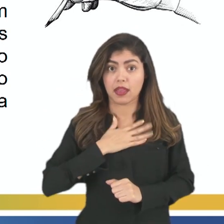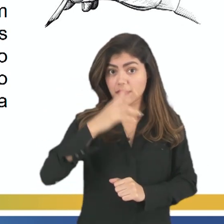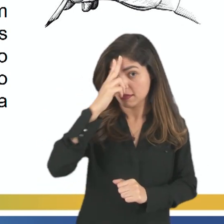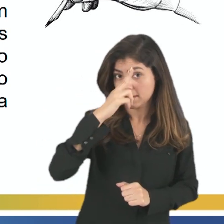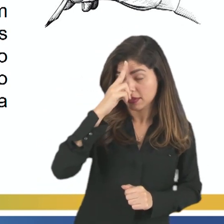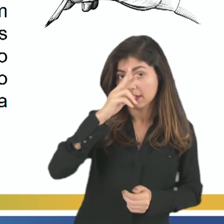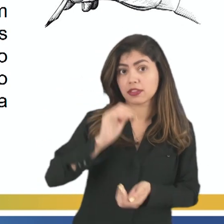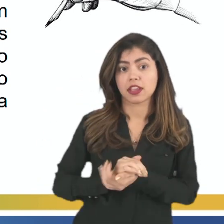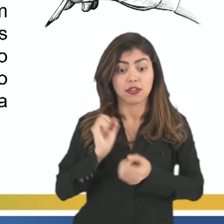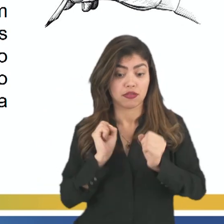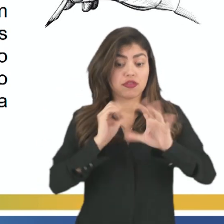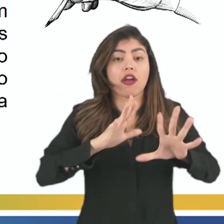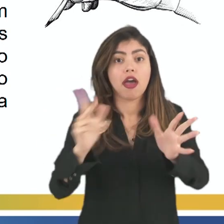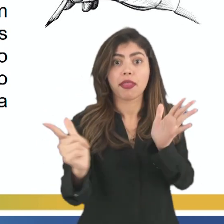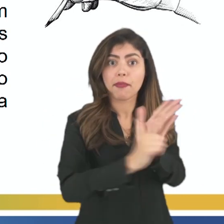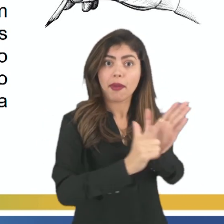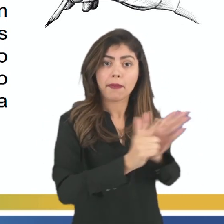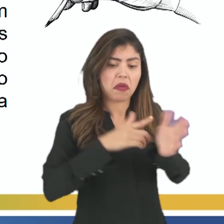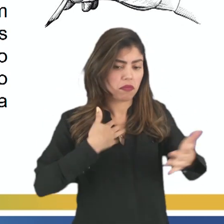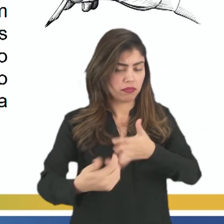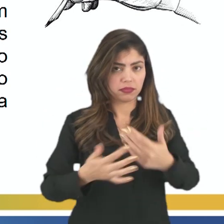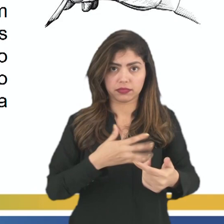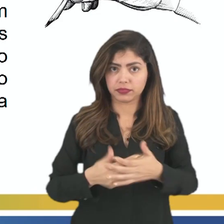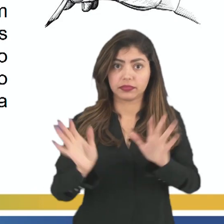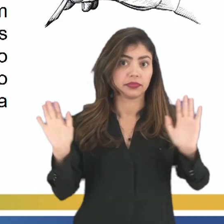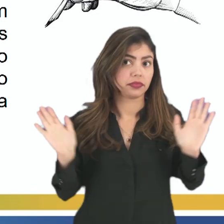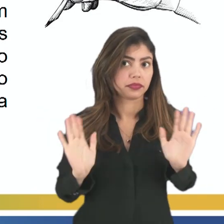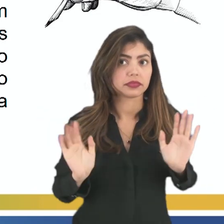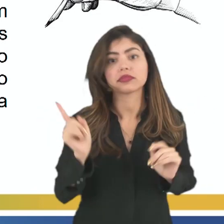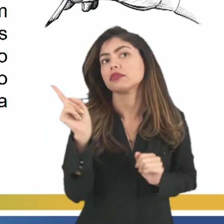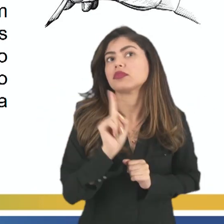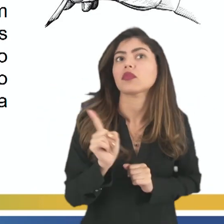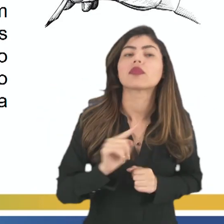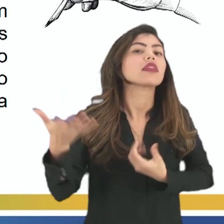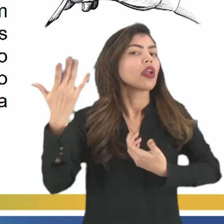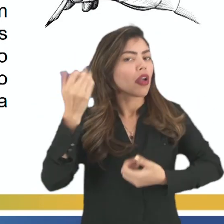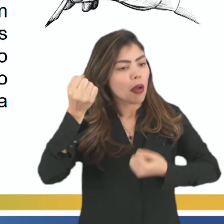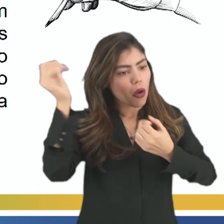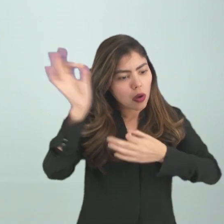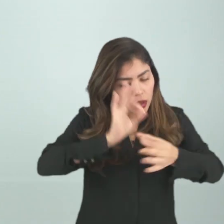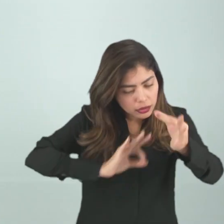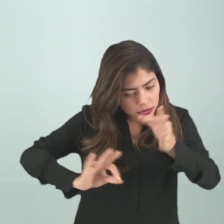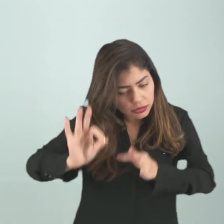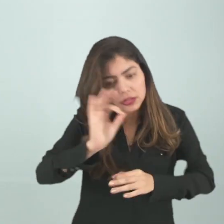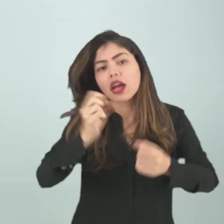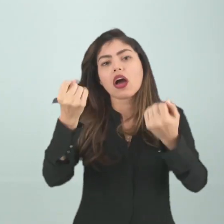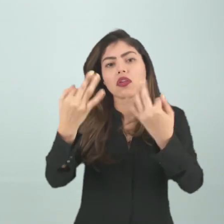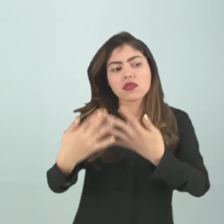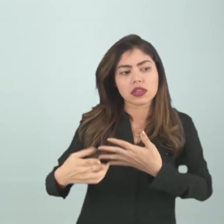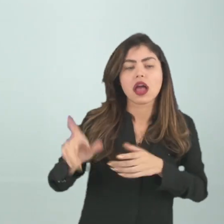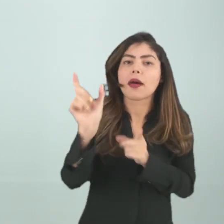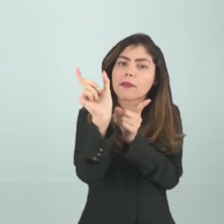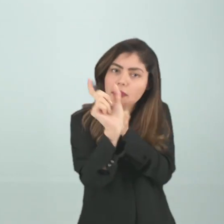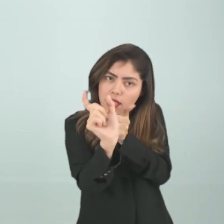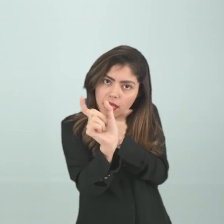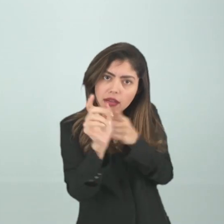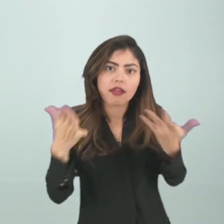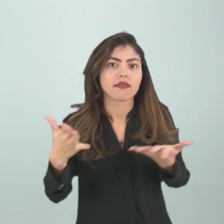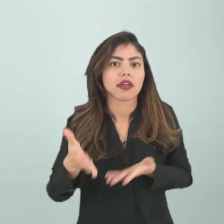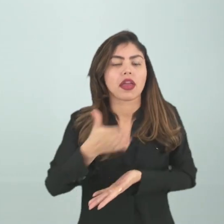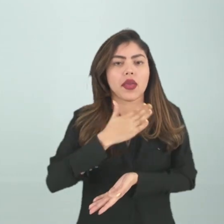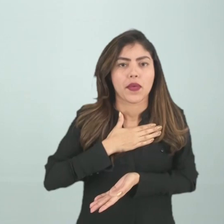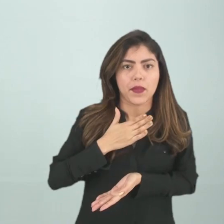lembranças e jogar ali no papel de qualquer modo. Eu vou trabalhar, vou usar a palavra ao meu favor, já que é uma